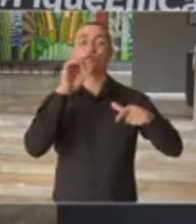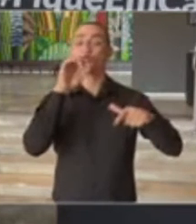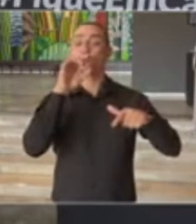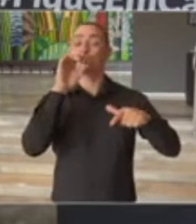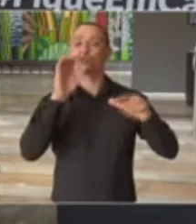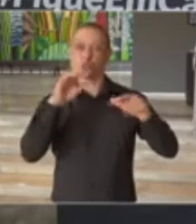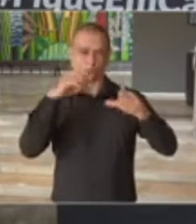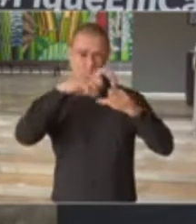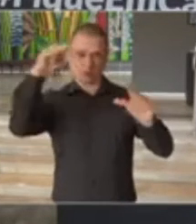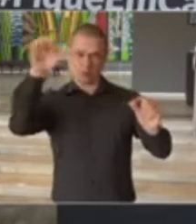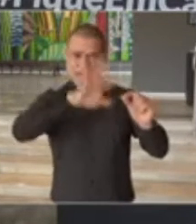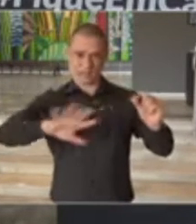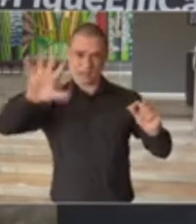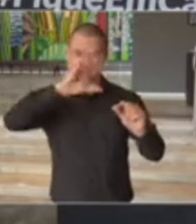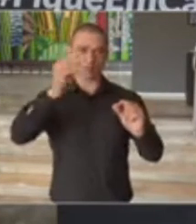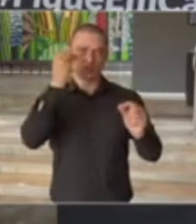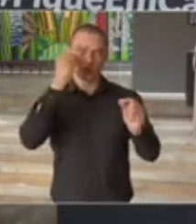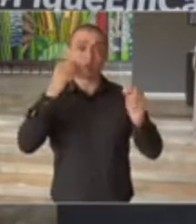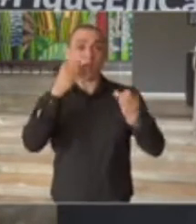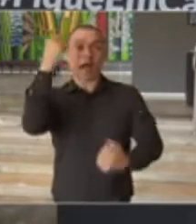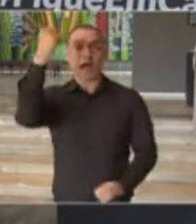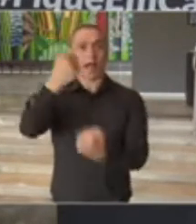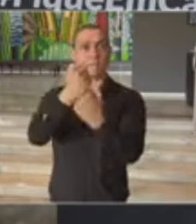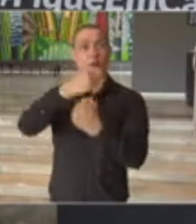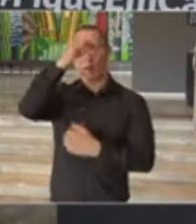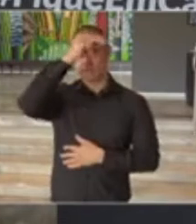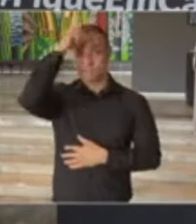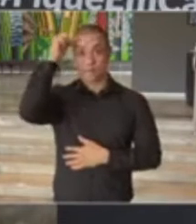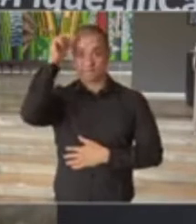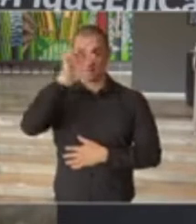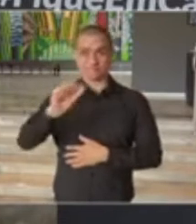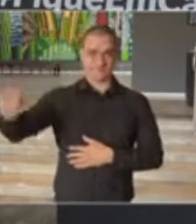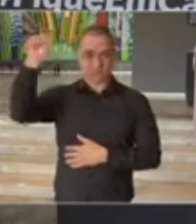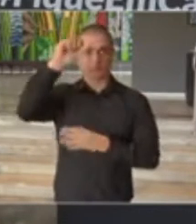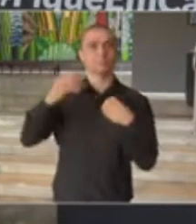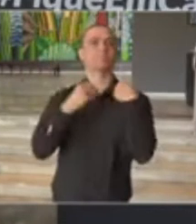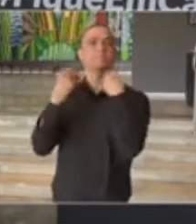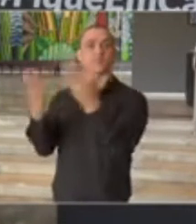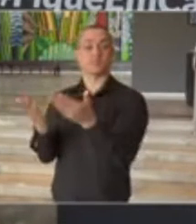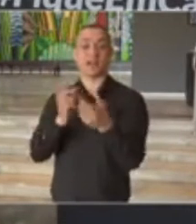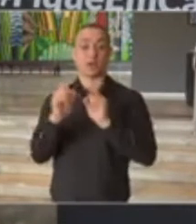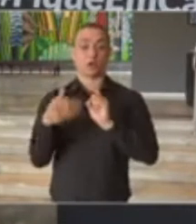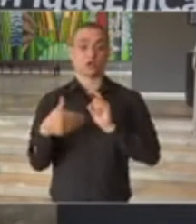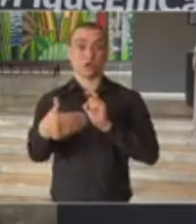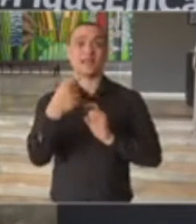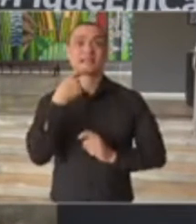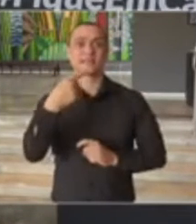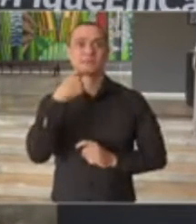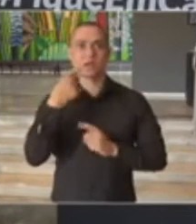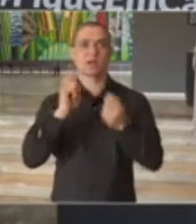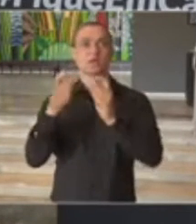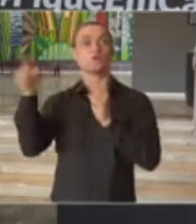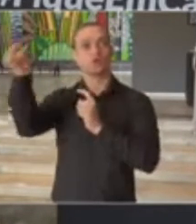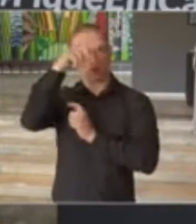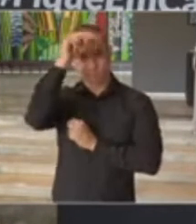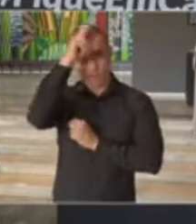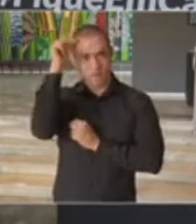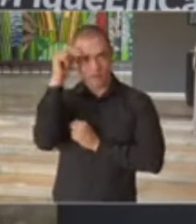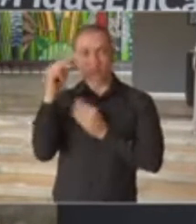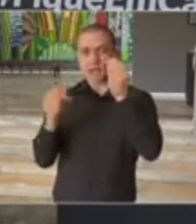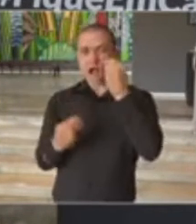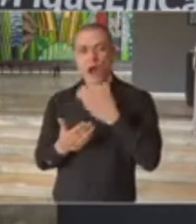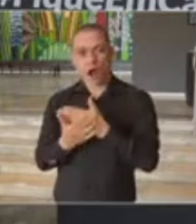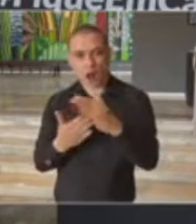estadual, mas um apoio aos prefeitos para a testagem municipal. Teremos reunião ainda essa semana com os prefeitos para que essa